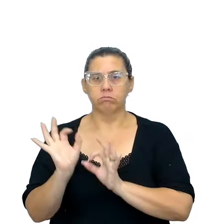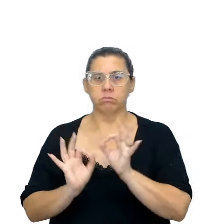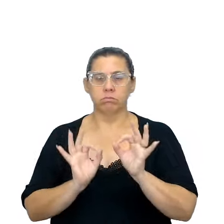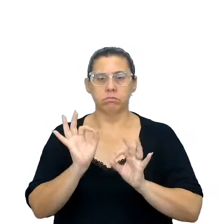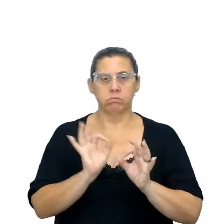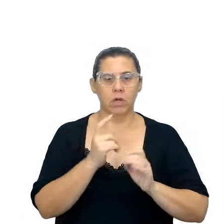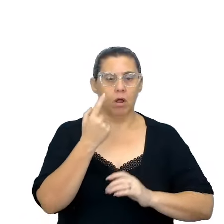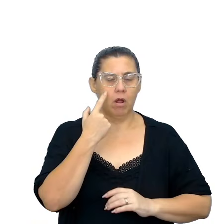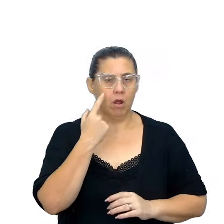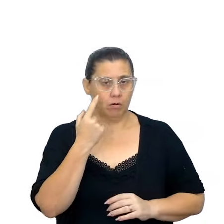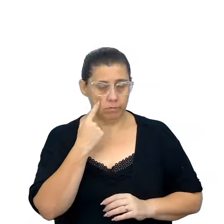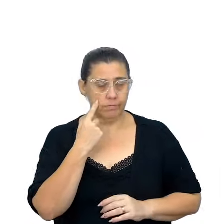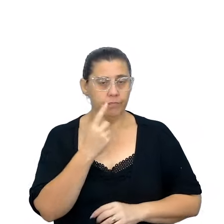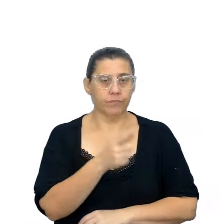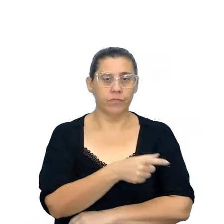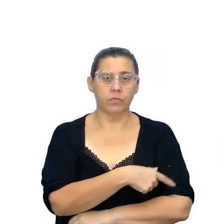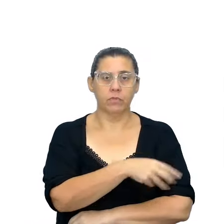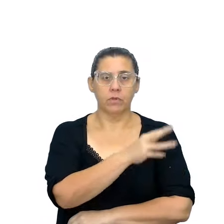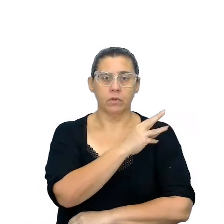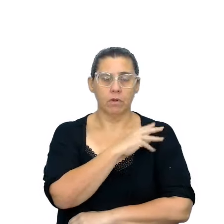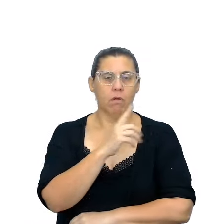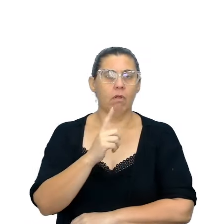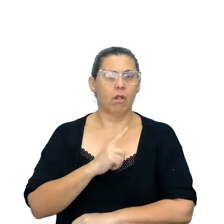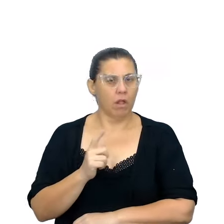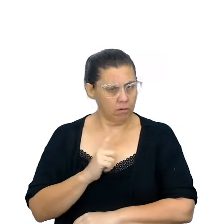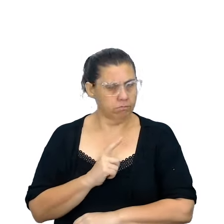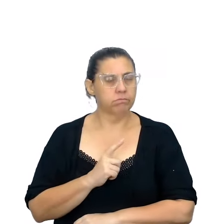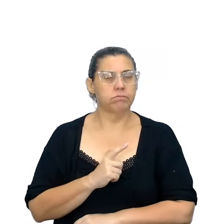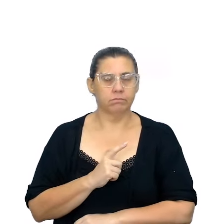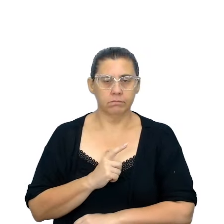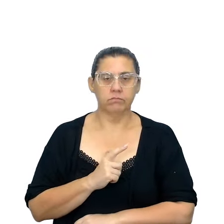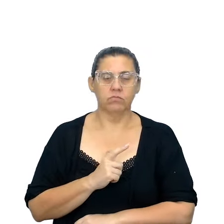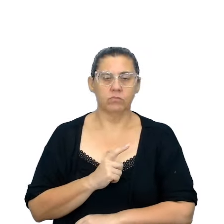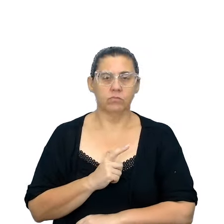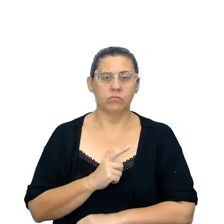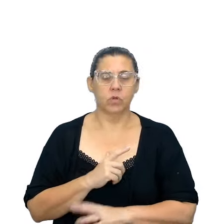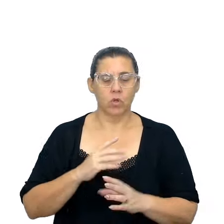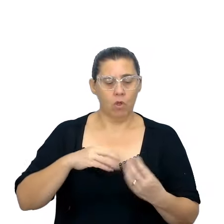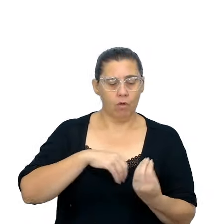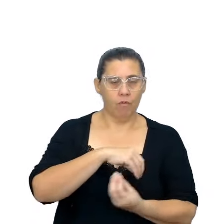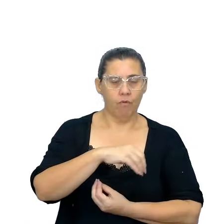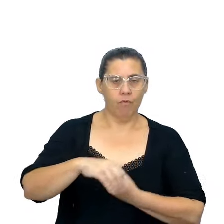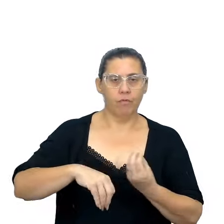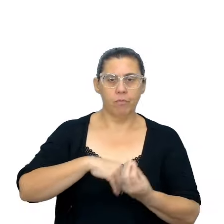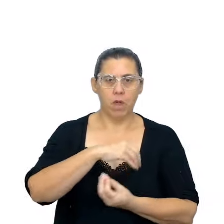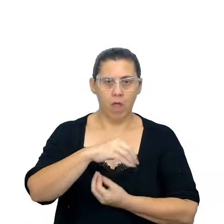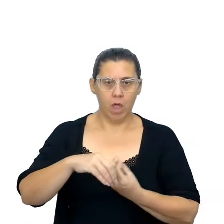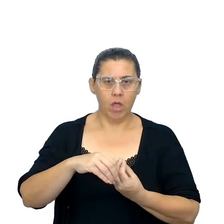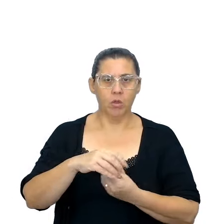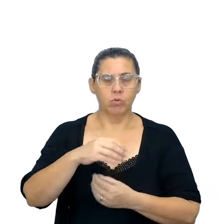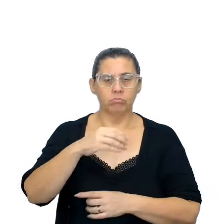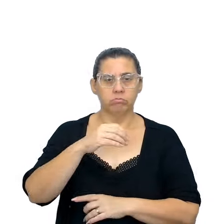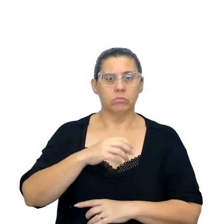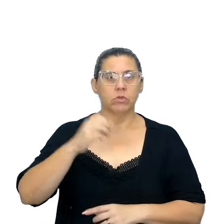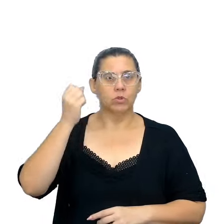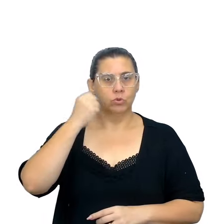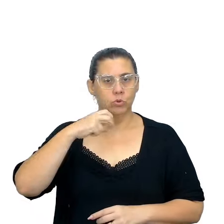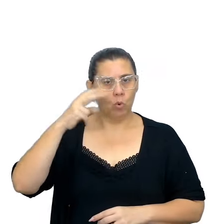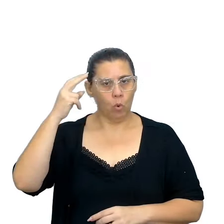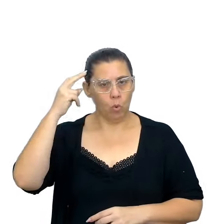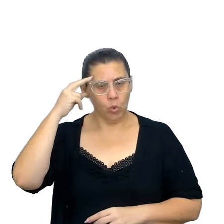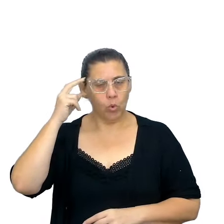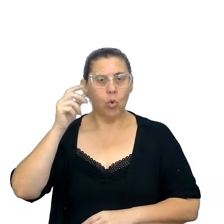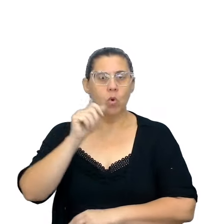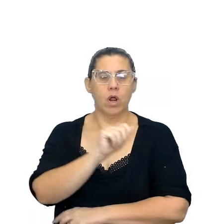Veja que no ensino médio amplia bastante essa questão, né, do envolvimento sociocultural, envolvendo os